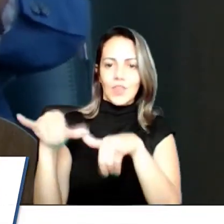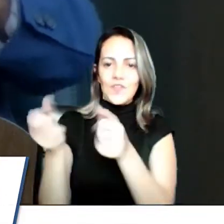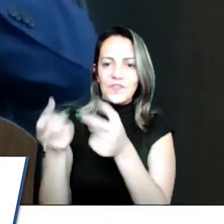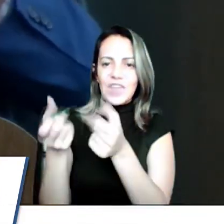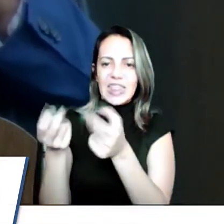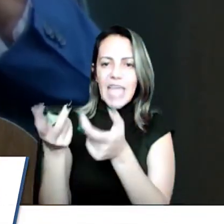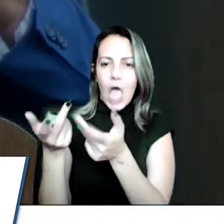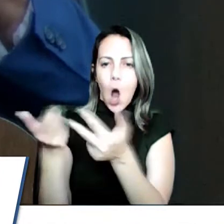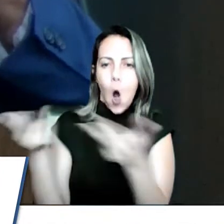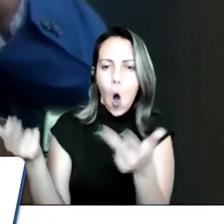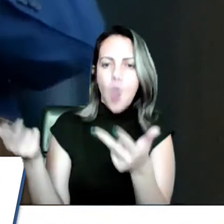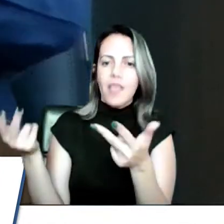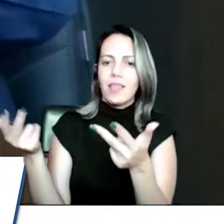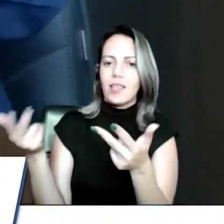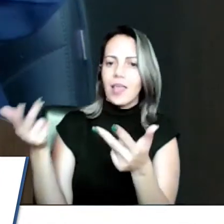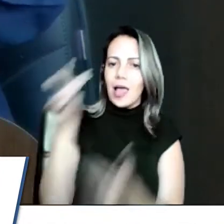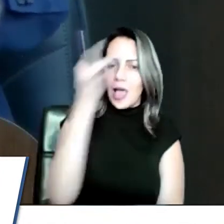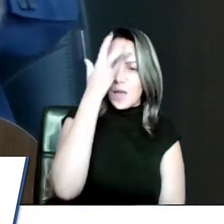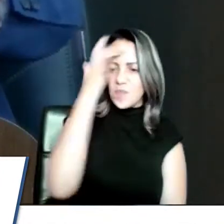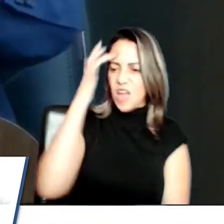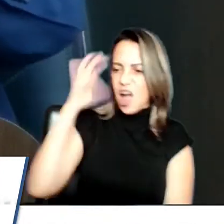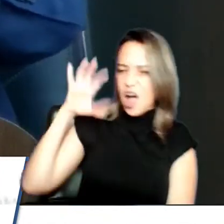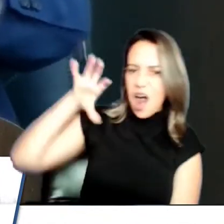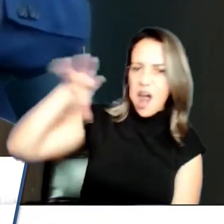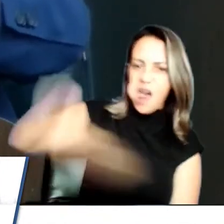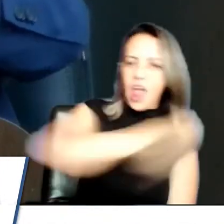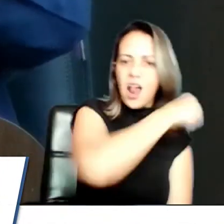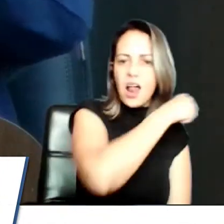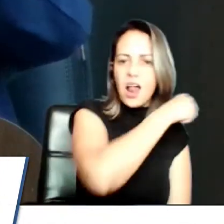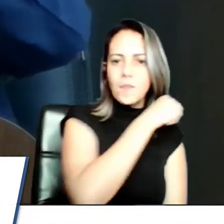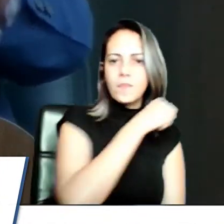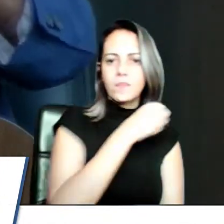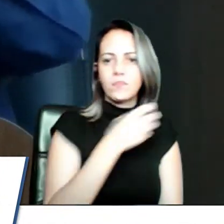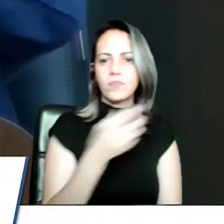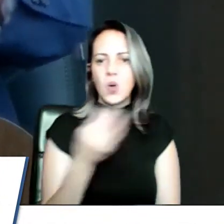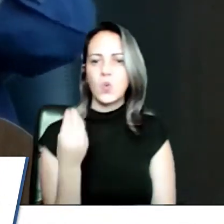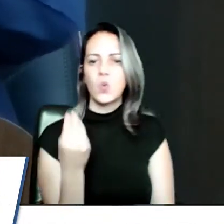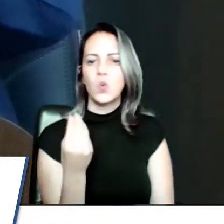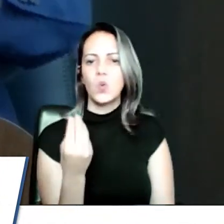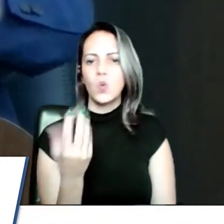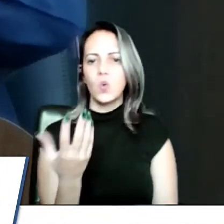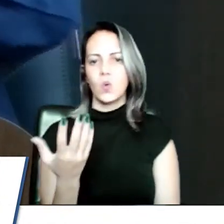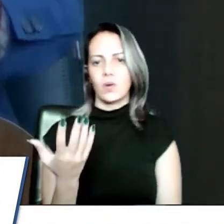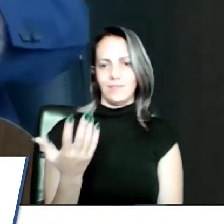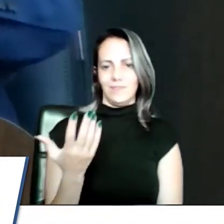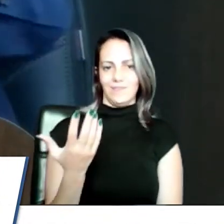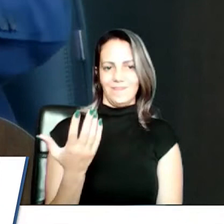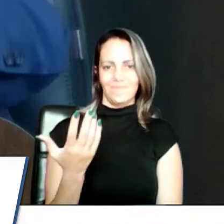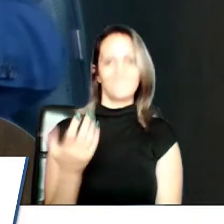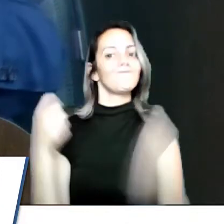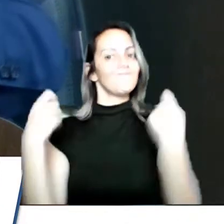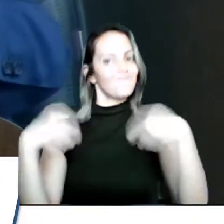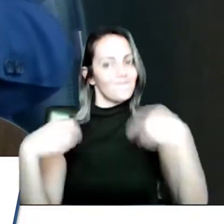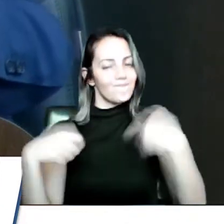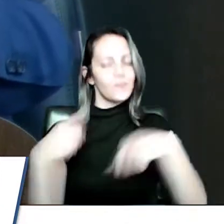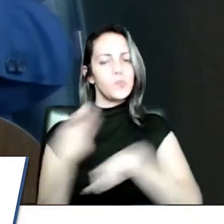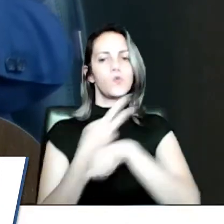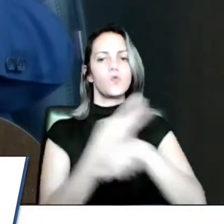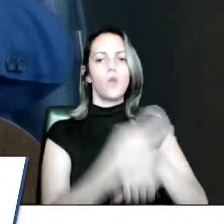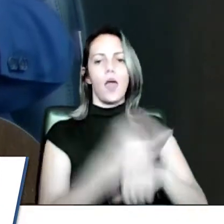envergadura, tem que ir com o número superior para exatamente evitar qualquer tipo de confronto.